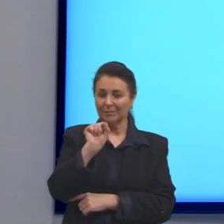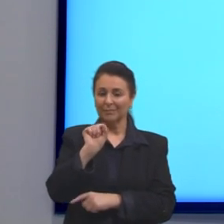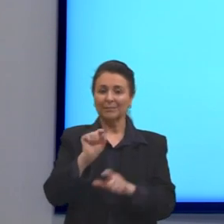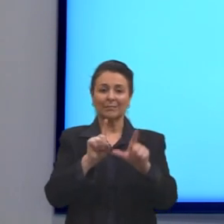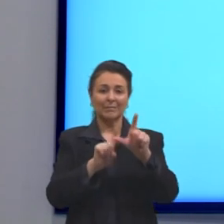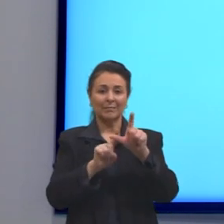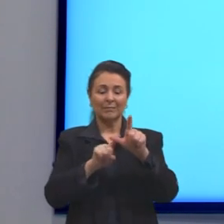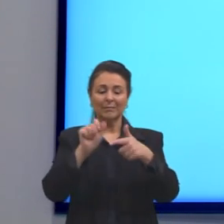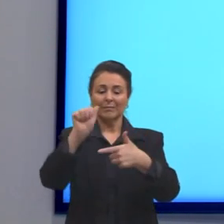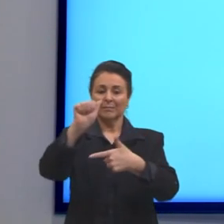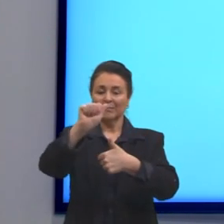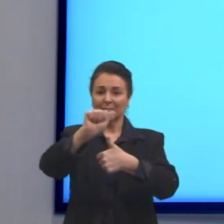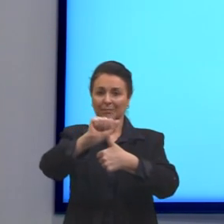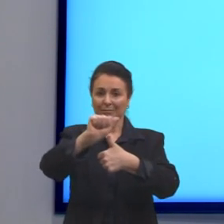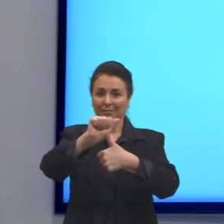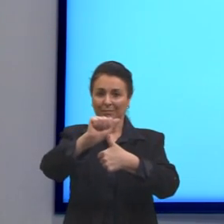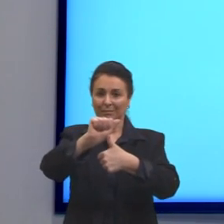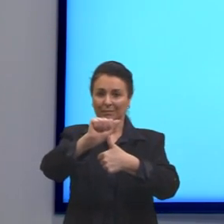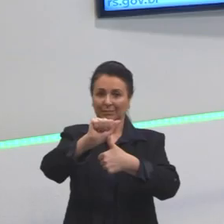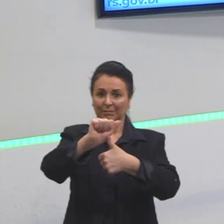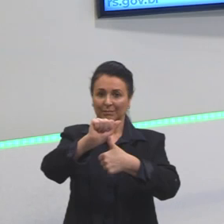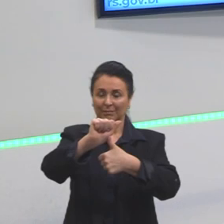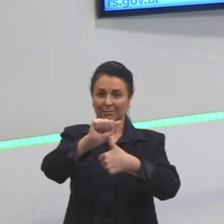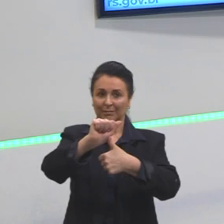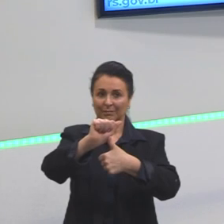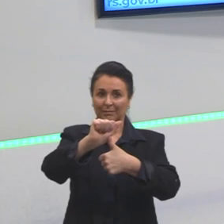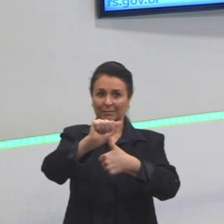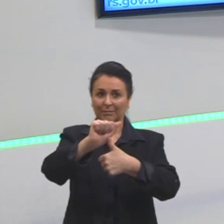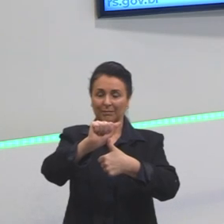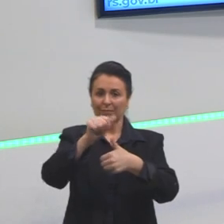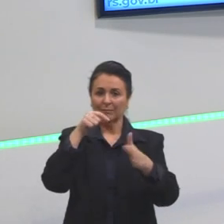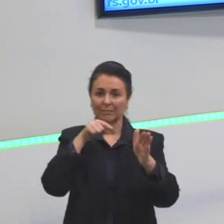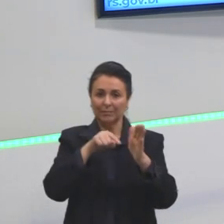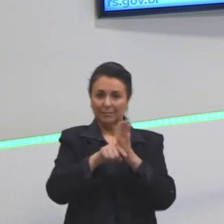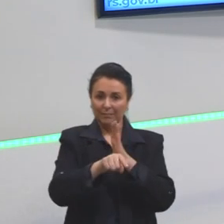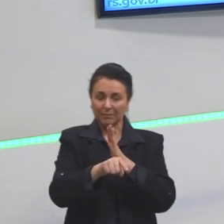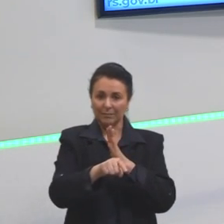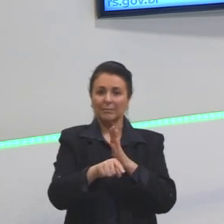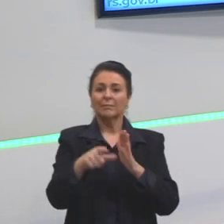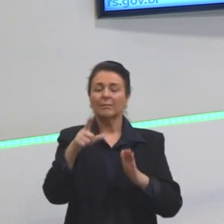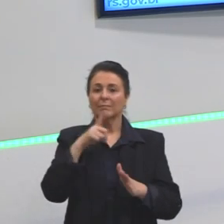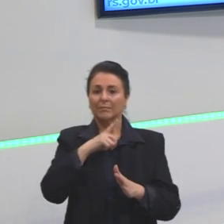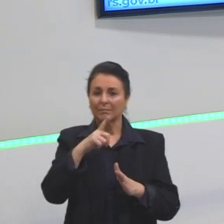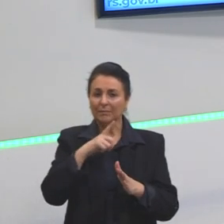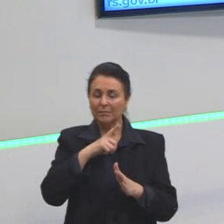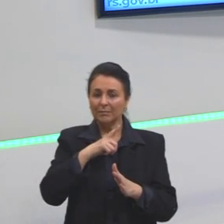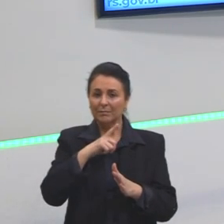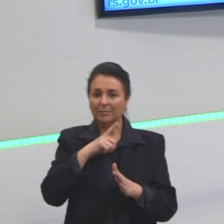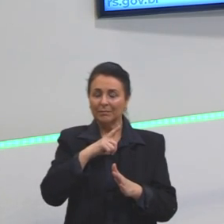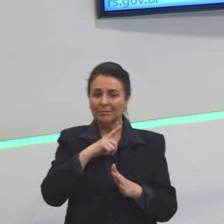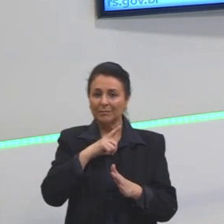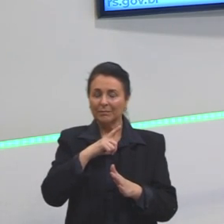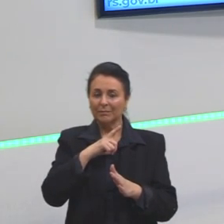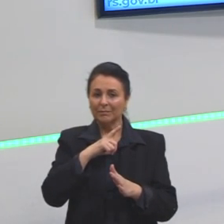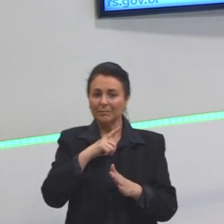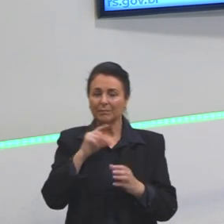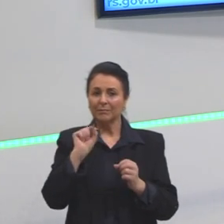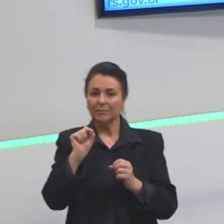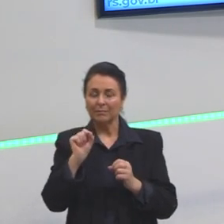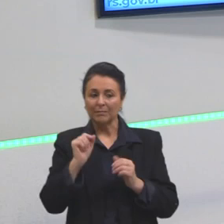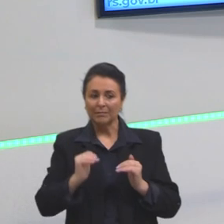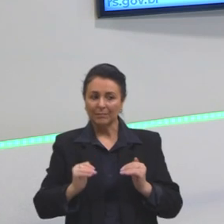A. Certo? Essa questão aqui, então, ela envolvia justamente esse fato de